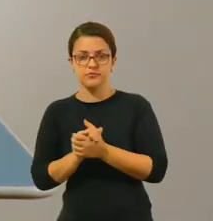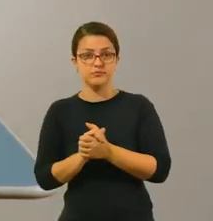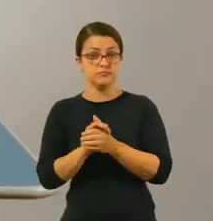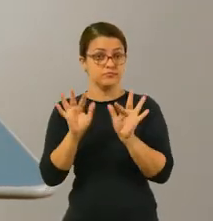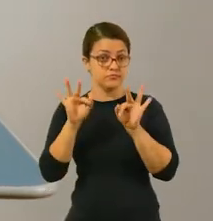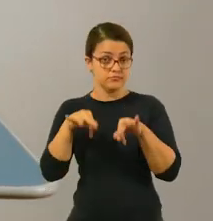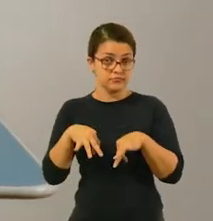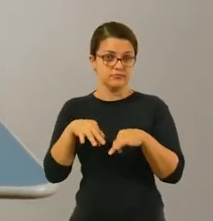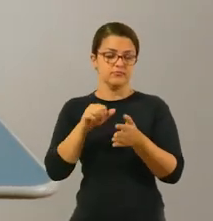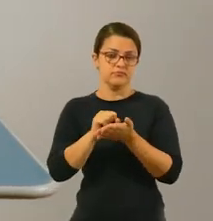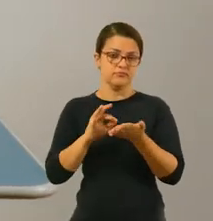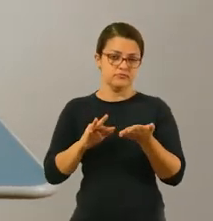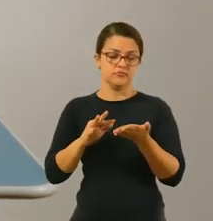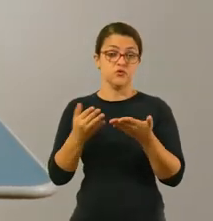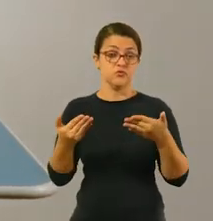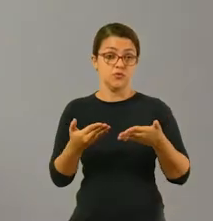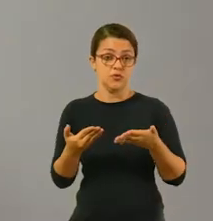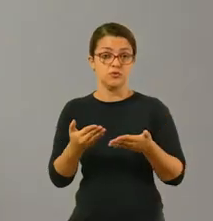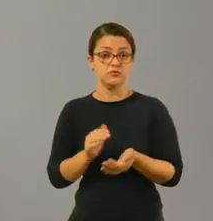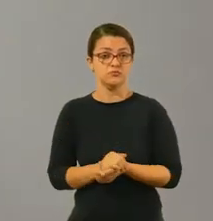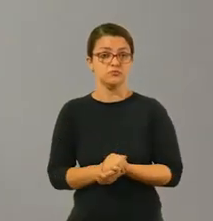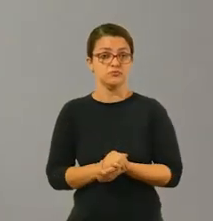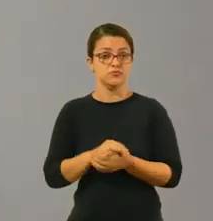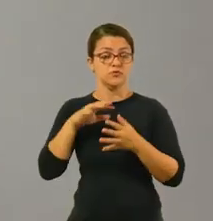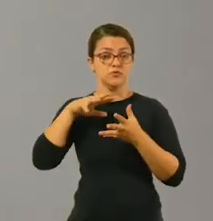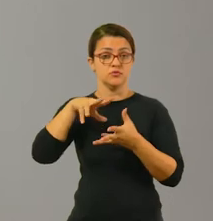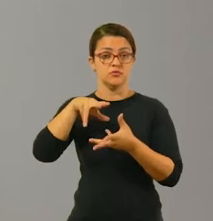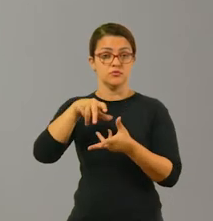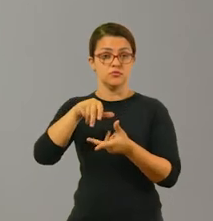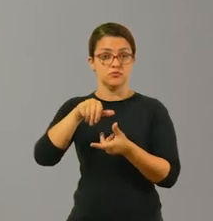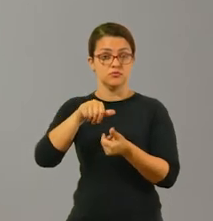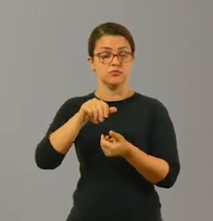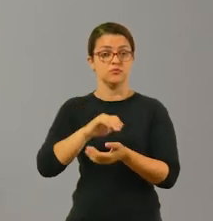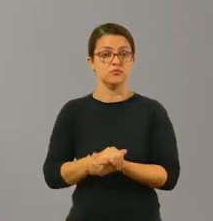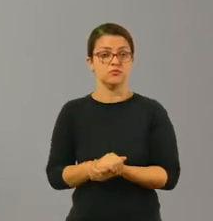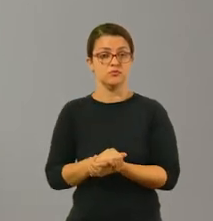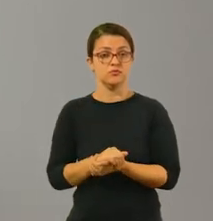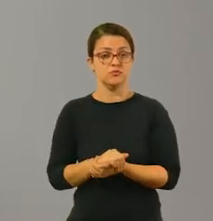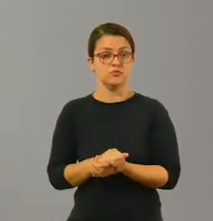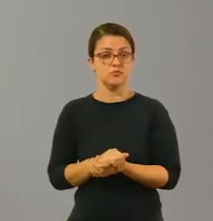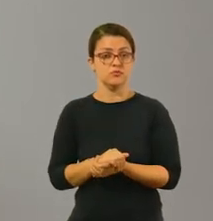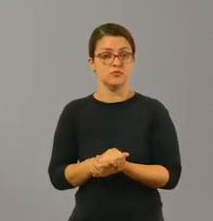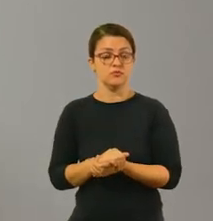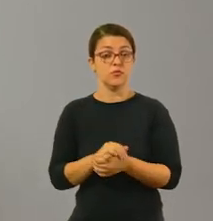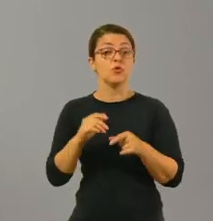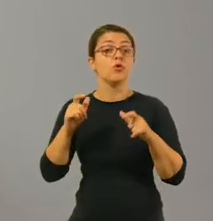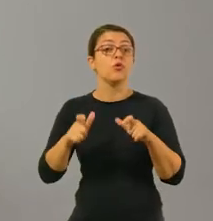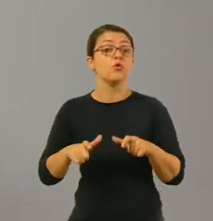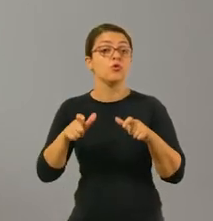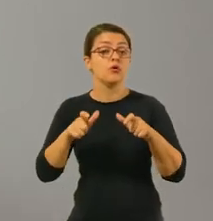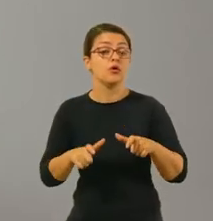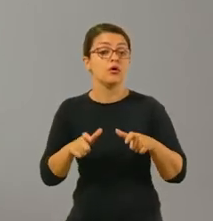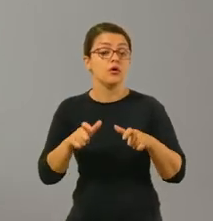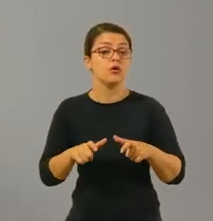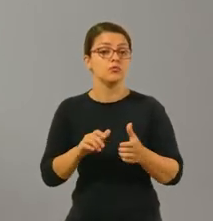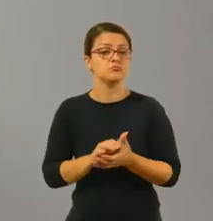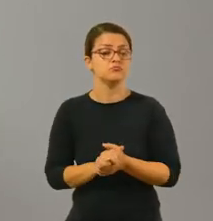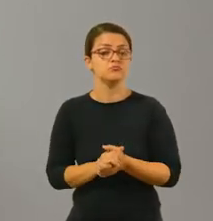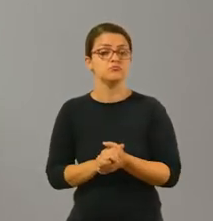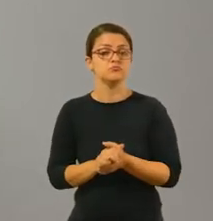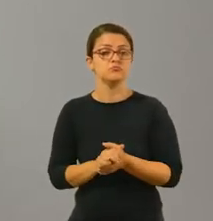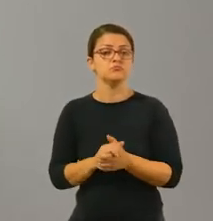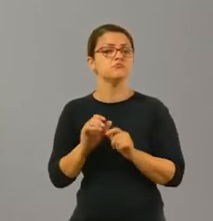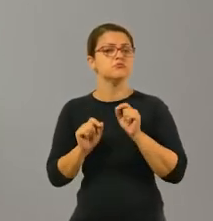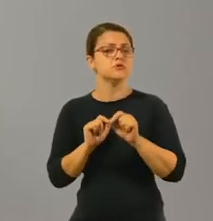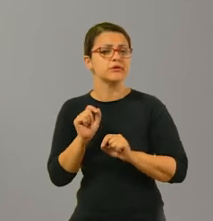para encerrar as atividades de hoje, agora em geografia, vamos trabalhar com localização. O